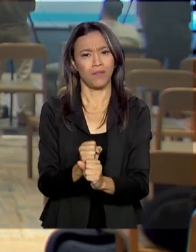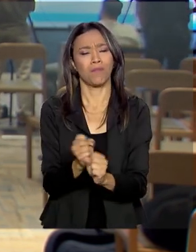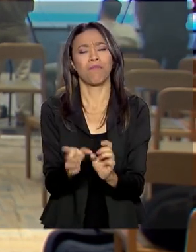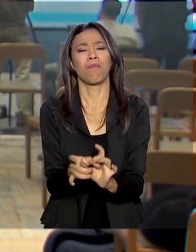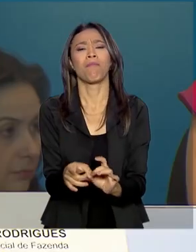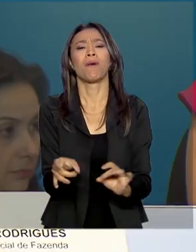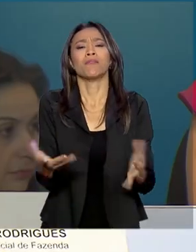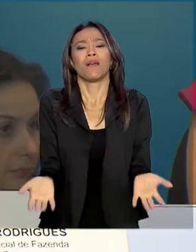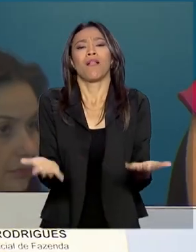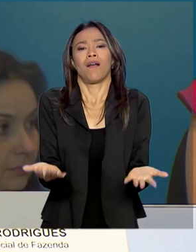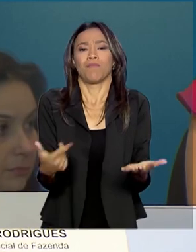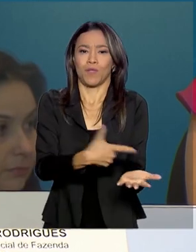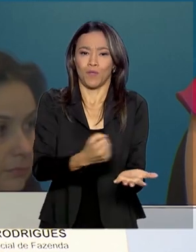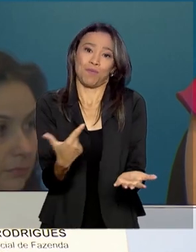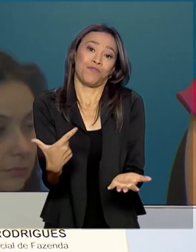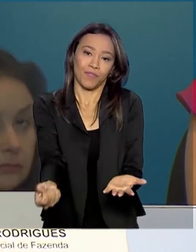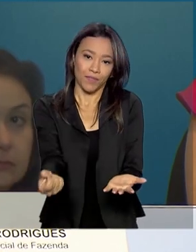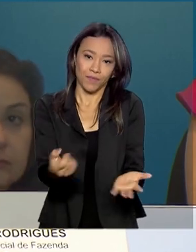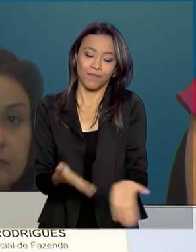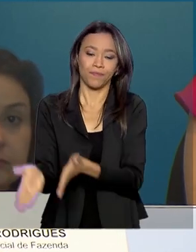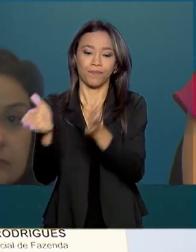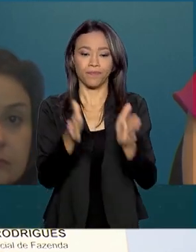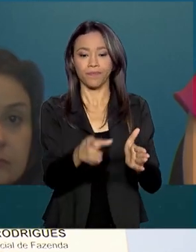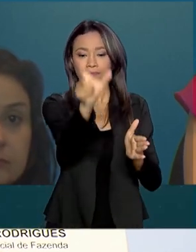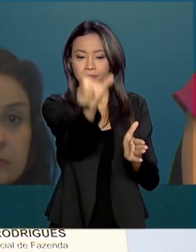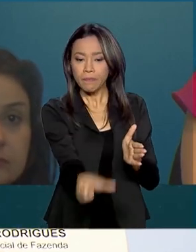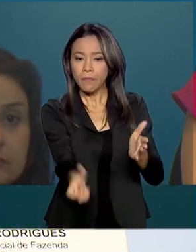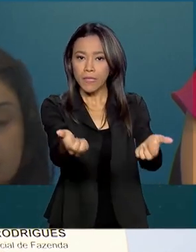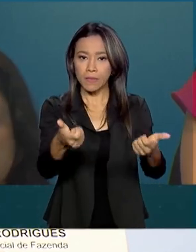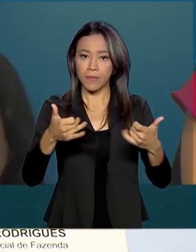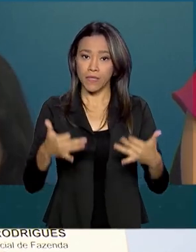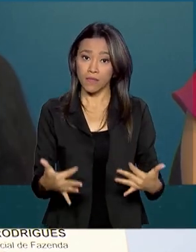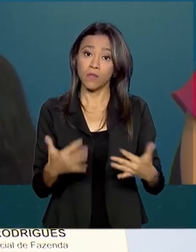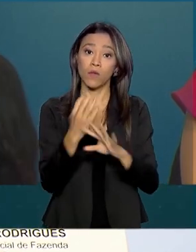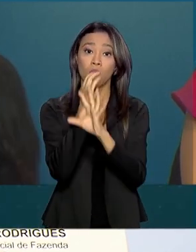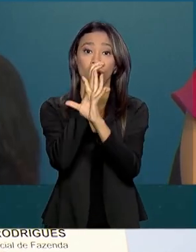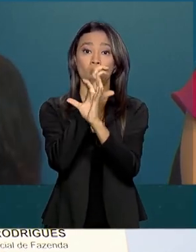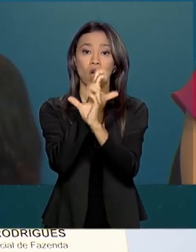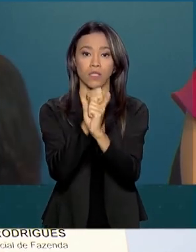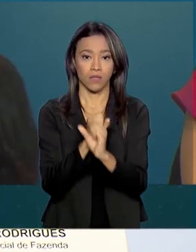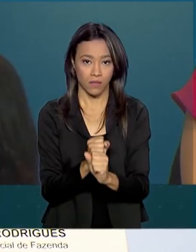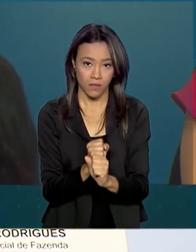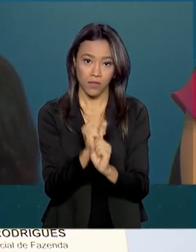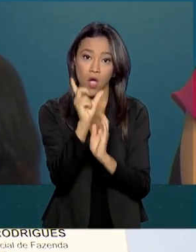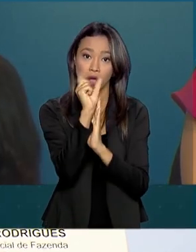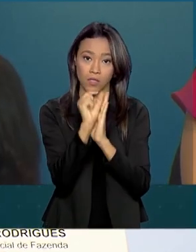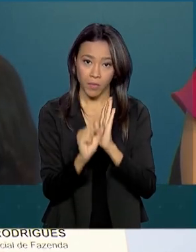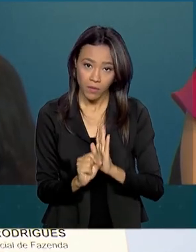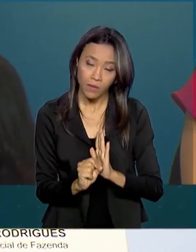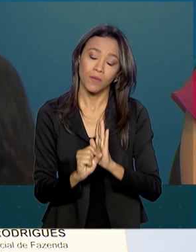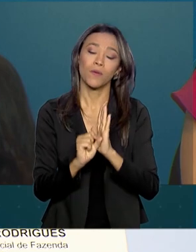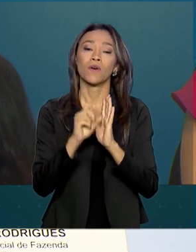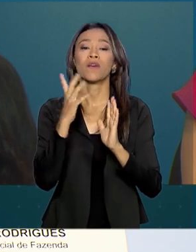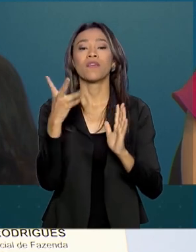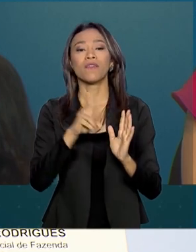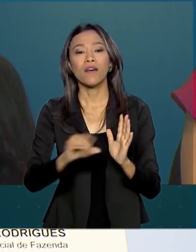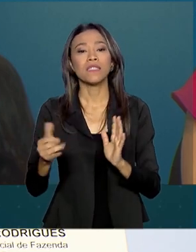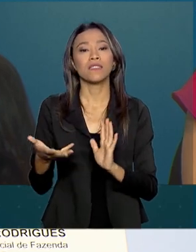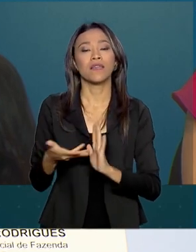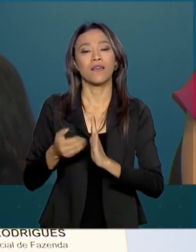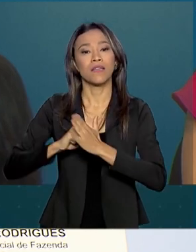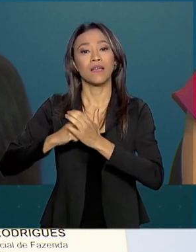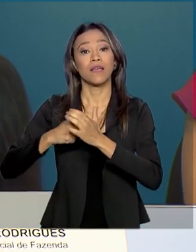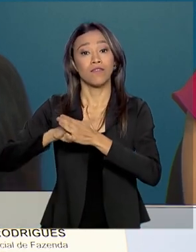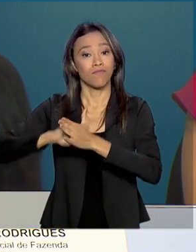2020. Em palavras mais diretas, um orçamento descontingenciado para as pastas